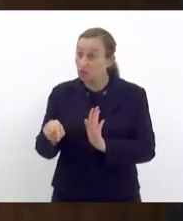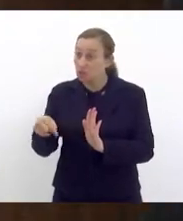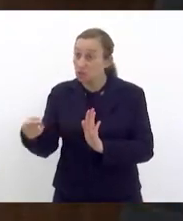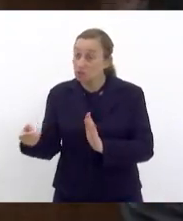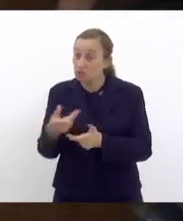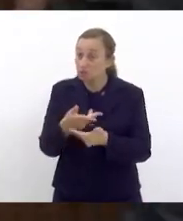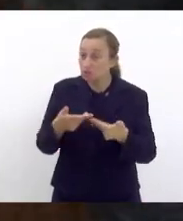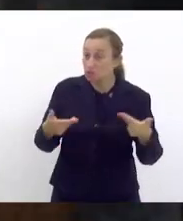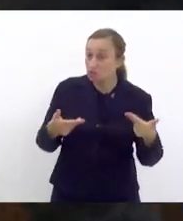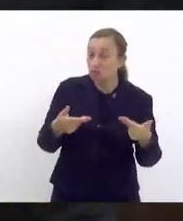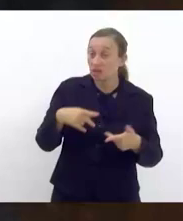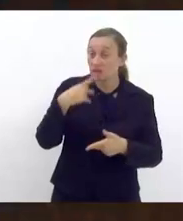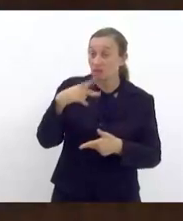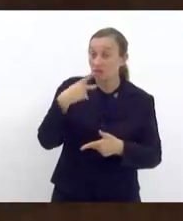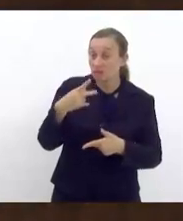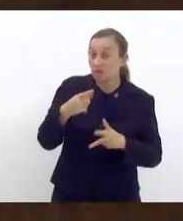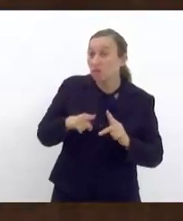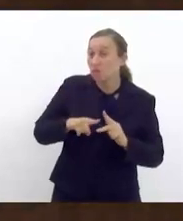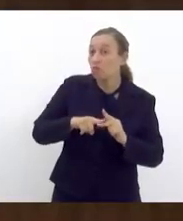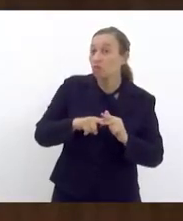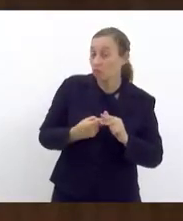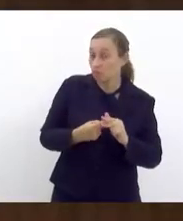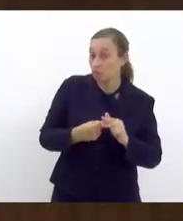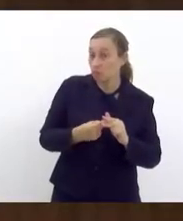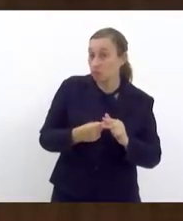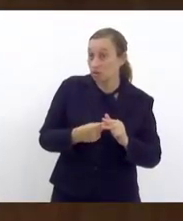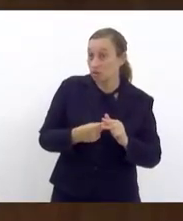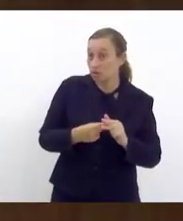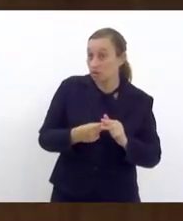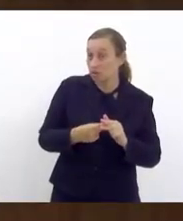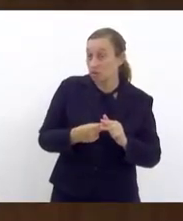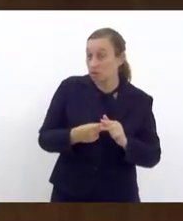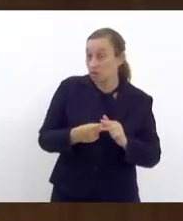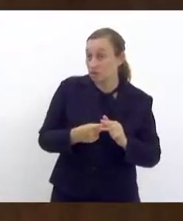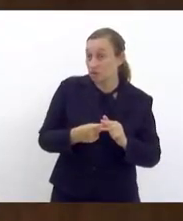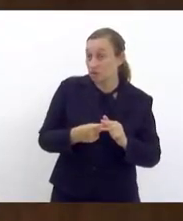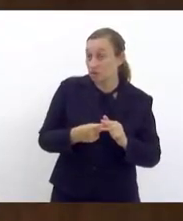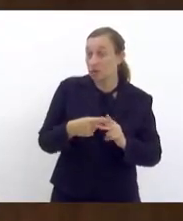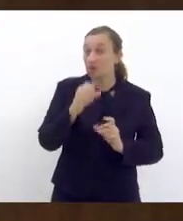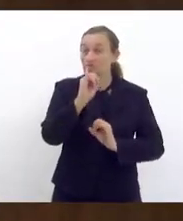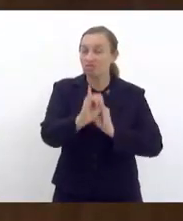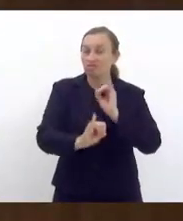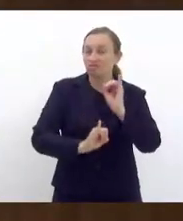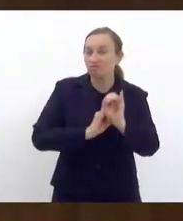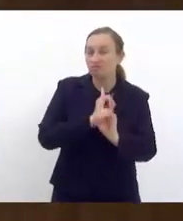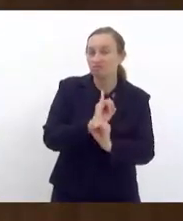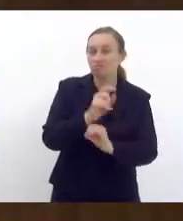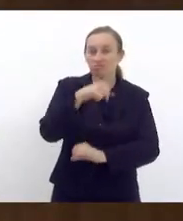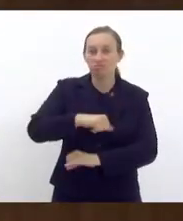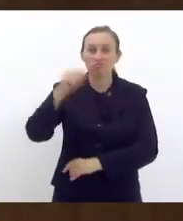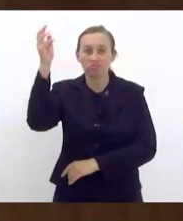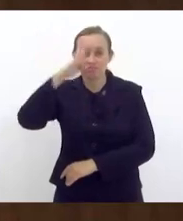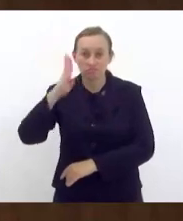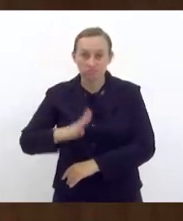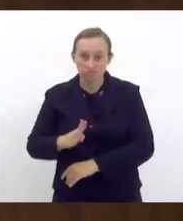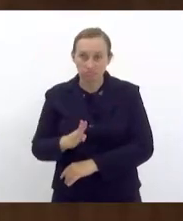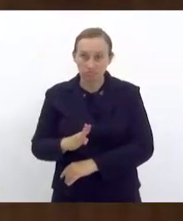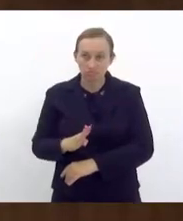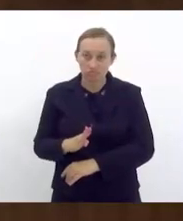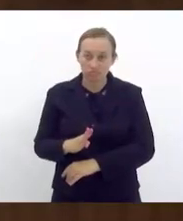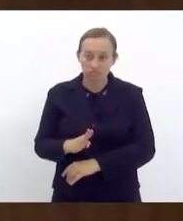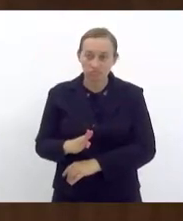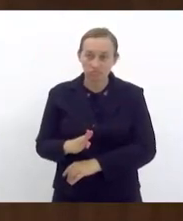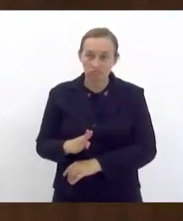coisas, trata da regulamentação do ambiente da internet aqui no Brasil e que